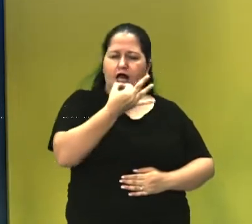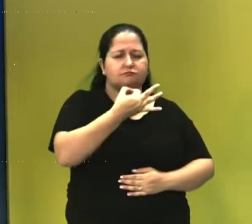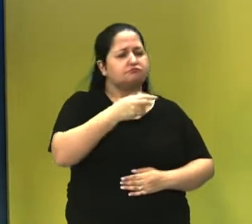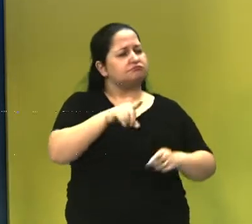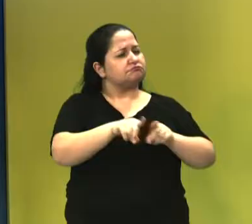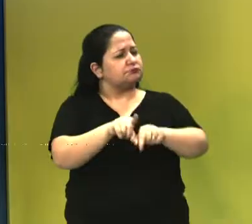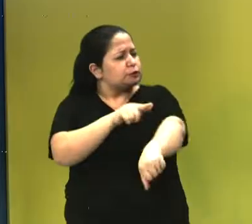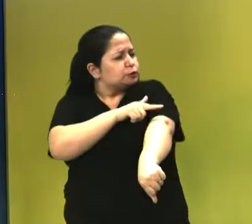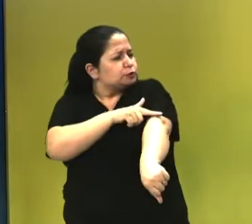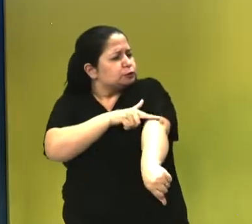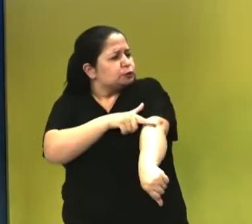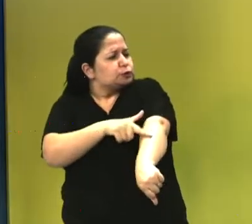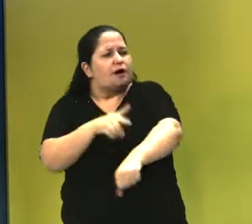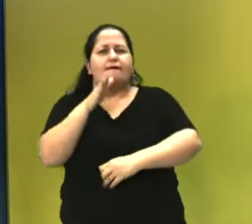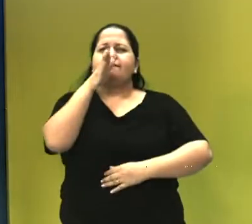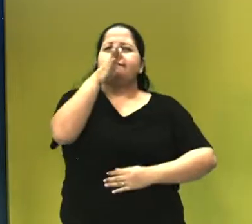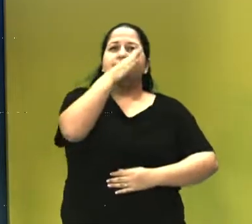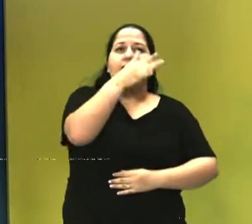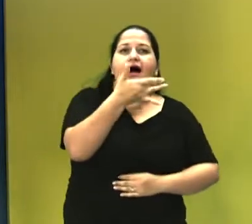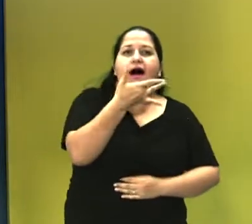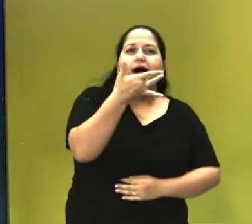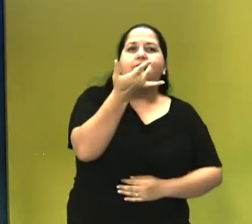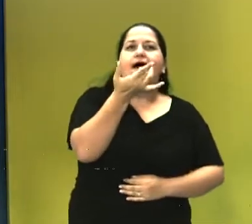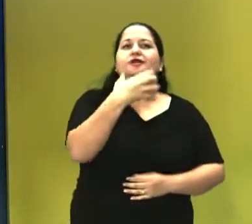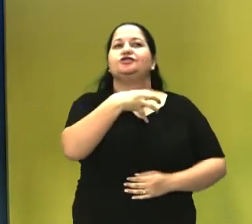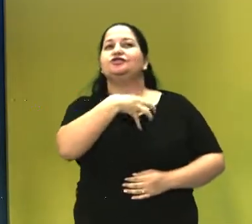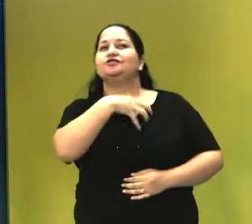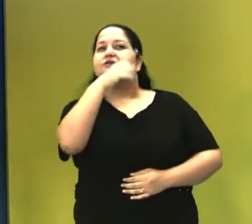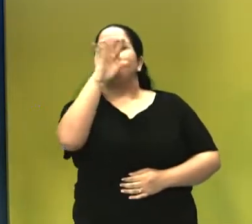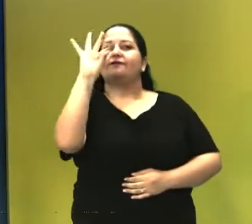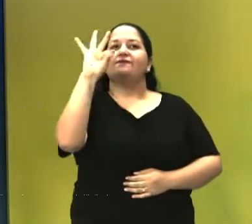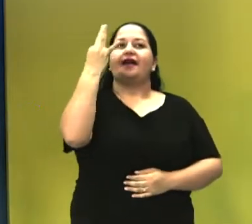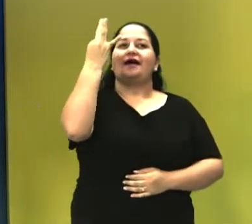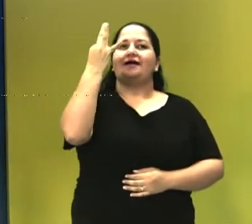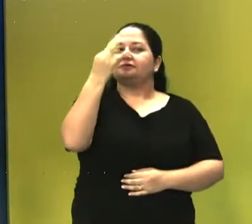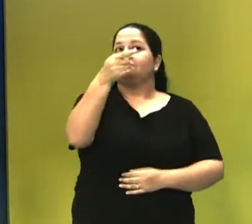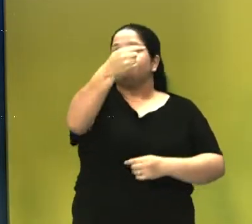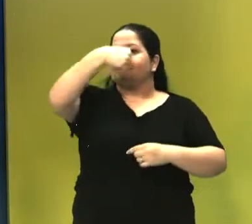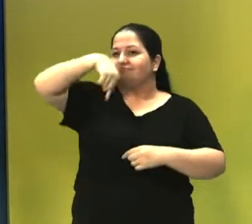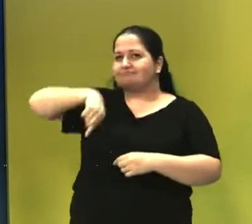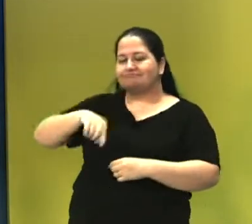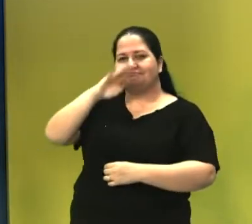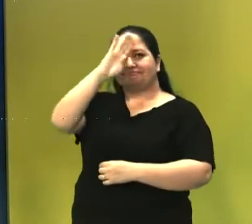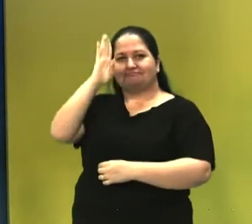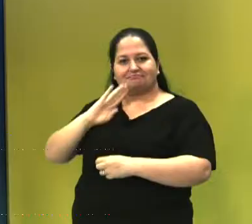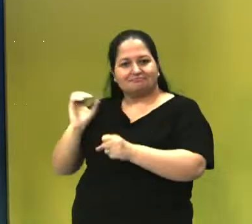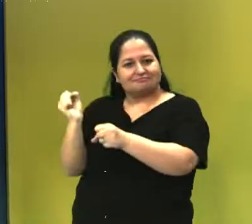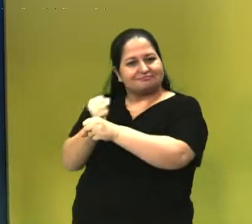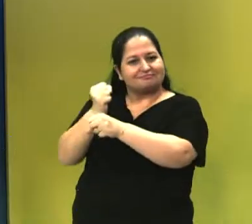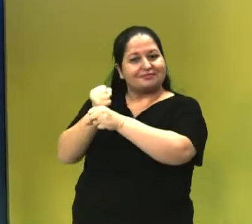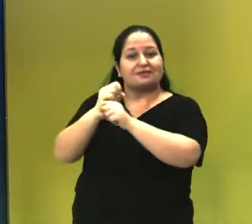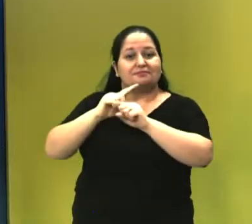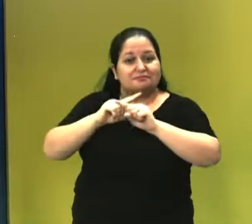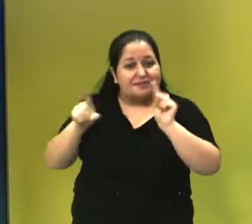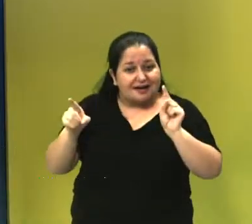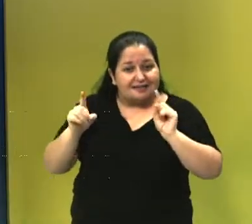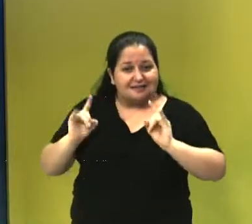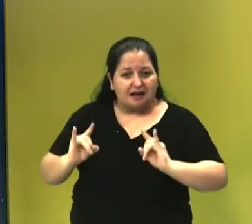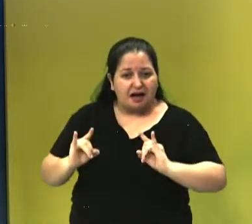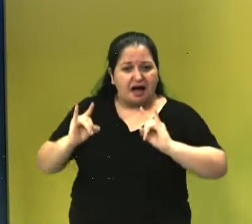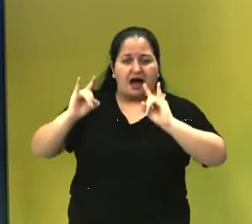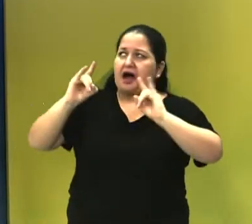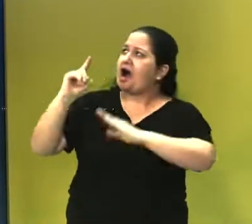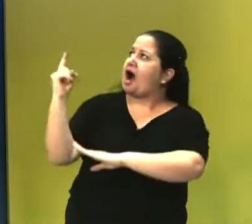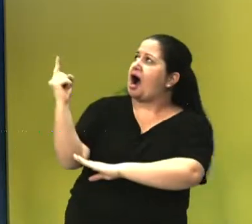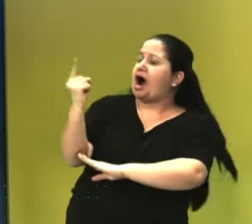trouxe essa influência de prédios franceses. E veja você que eles não são de porte alto, né? Muitas